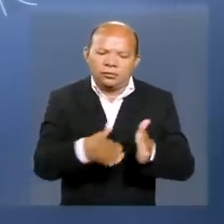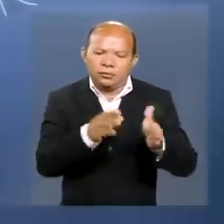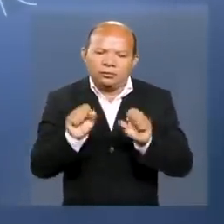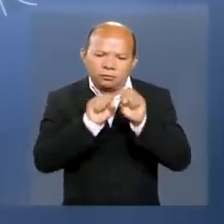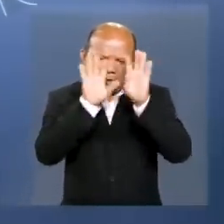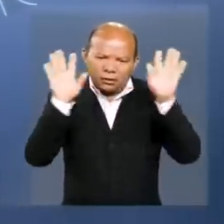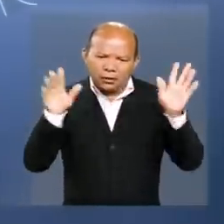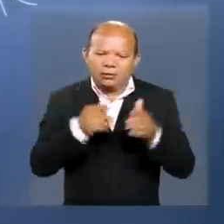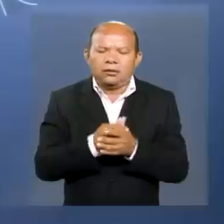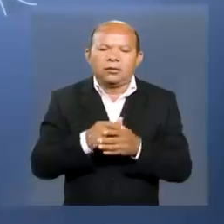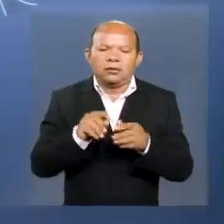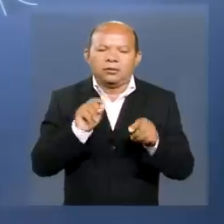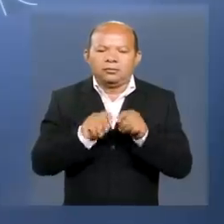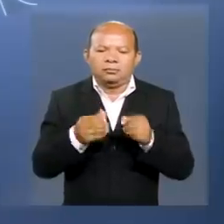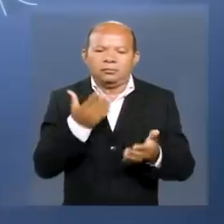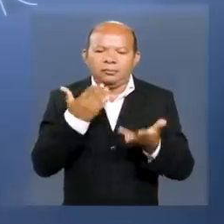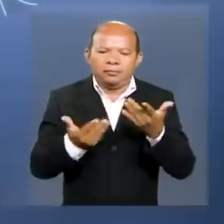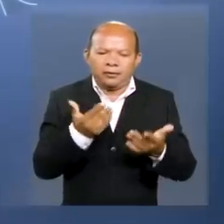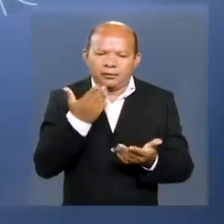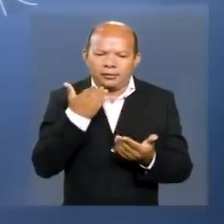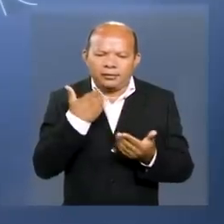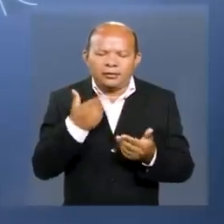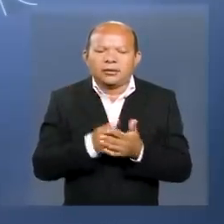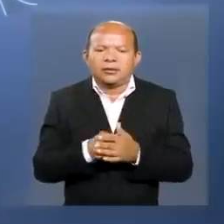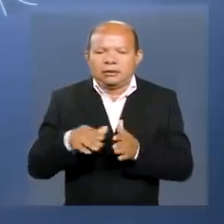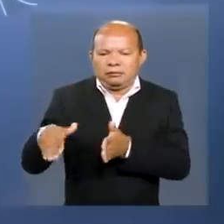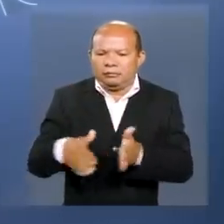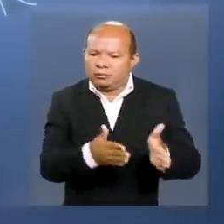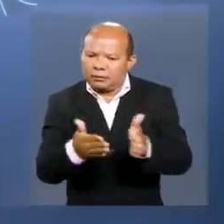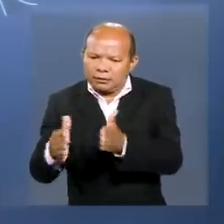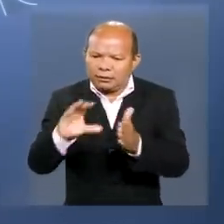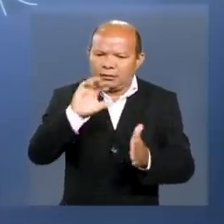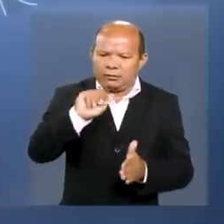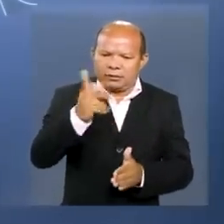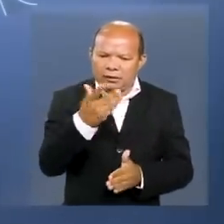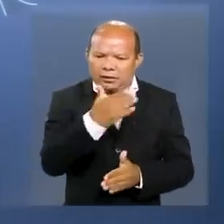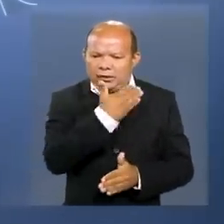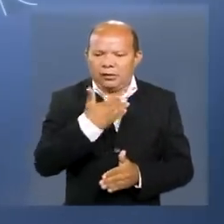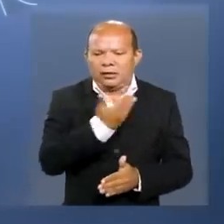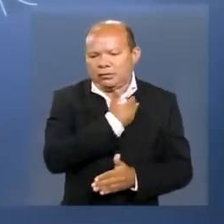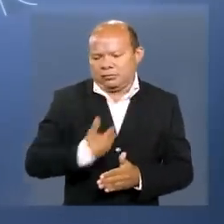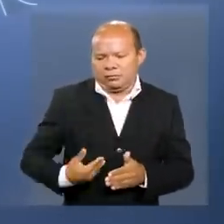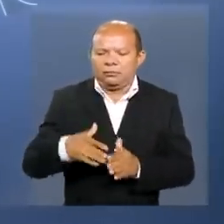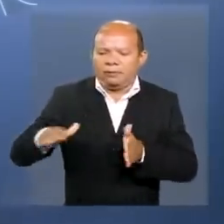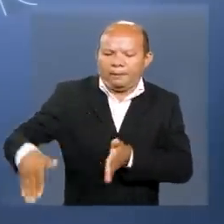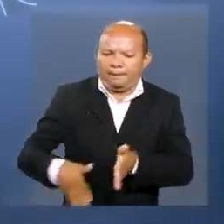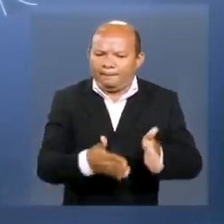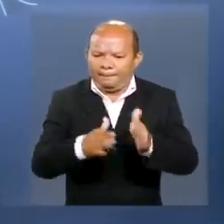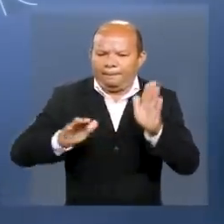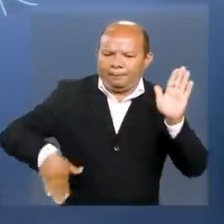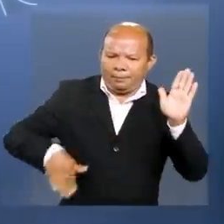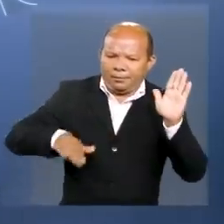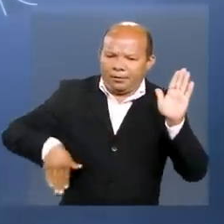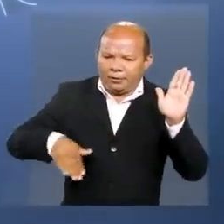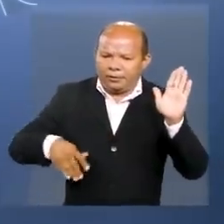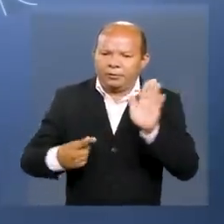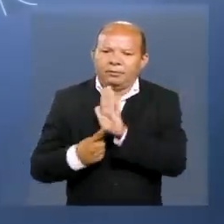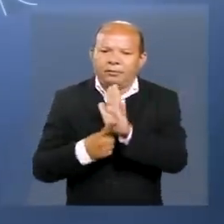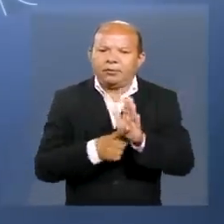Rio Pimenta, agora do Rio Calhau. São projetos importantes para tirar o esgoto das praias. Recuperamos a